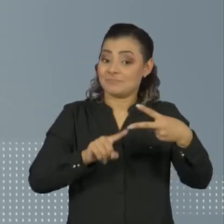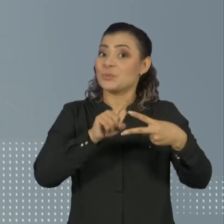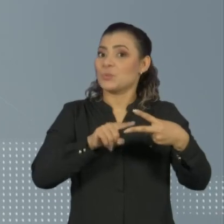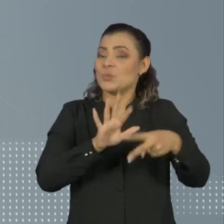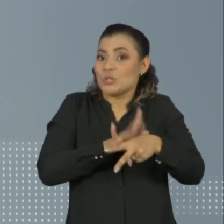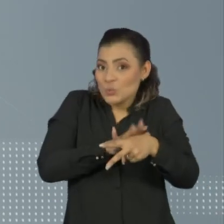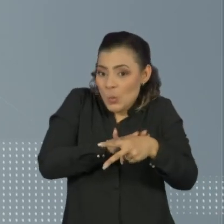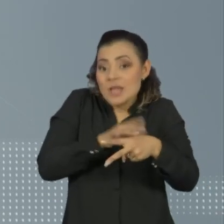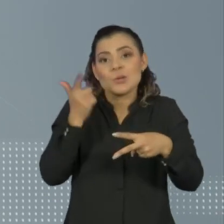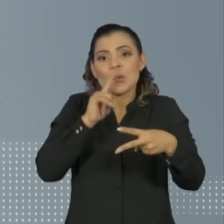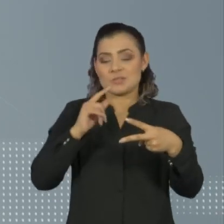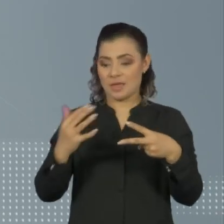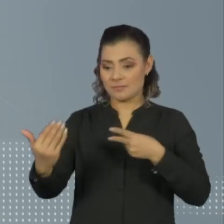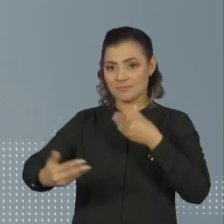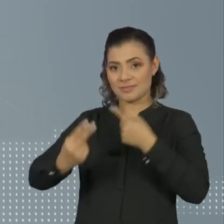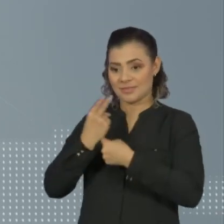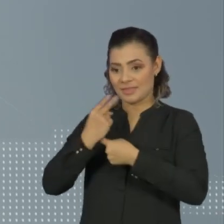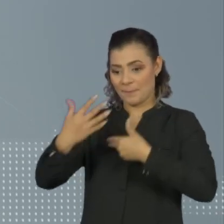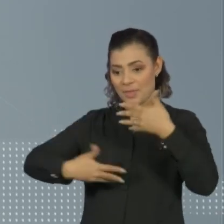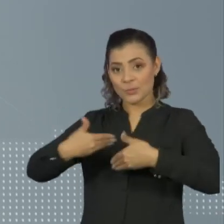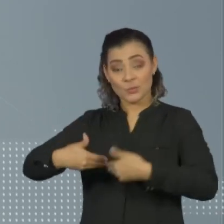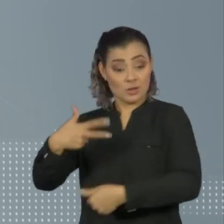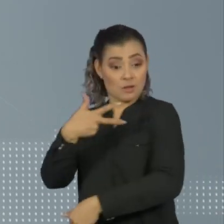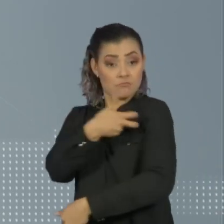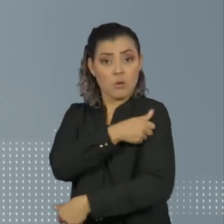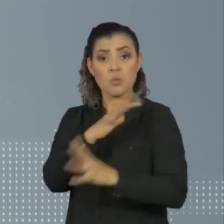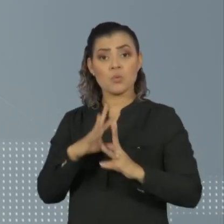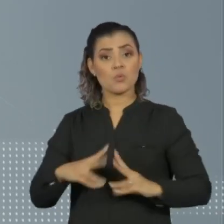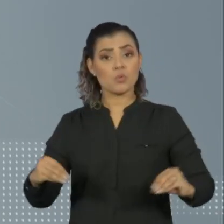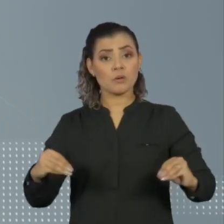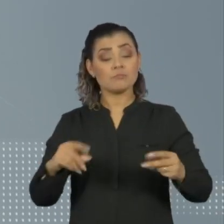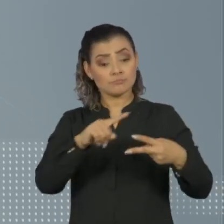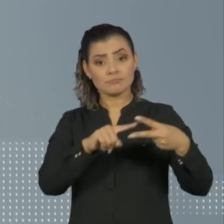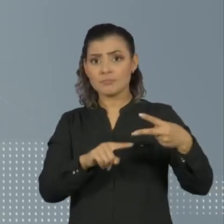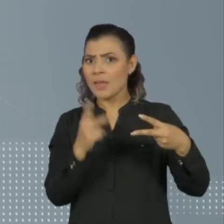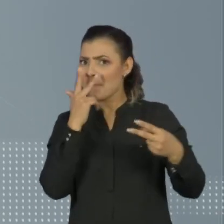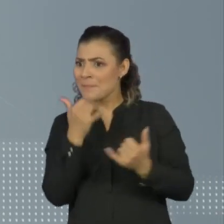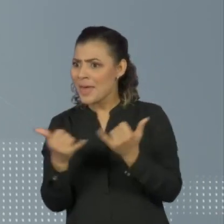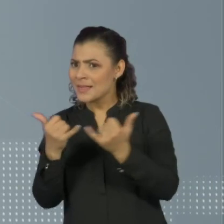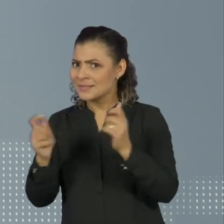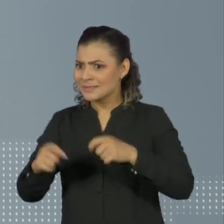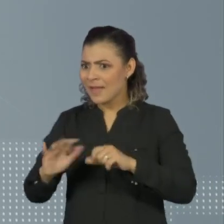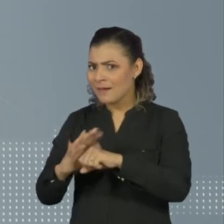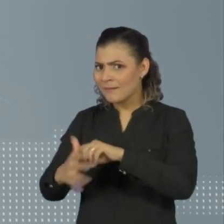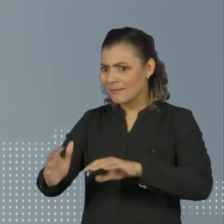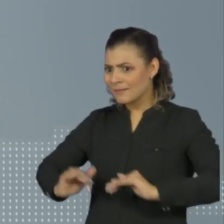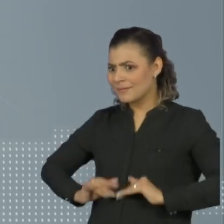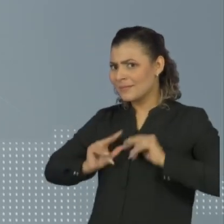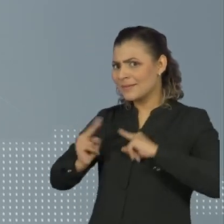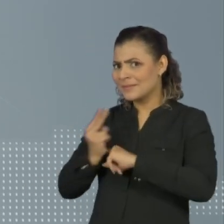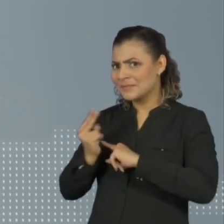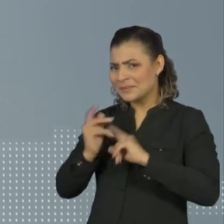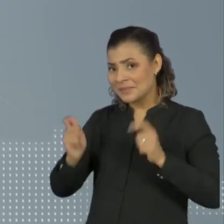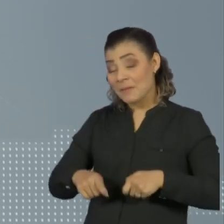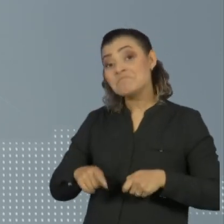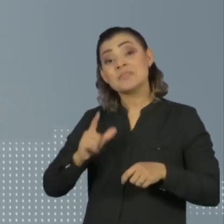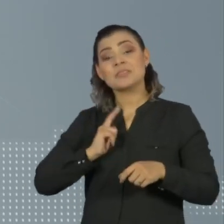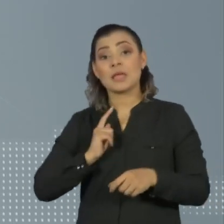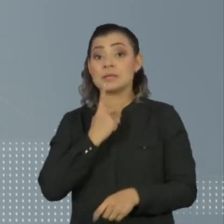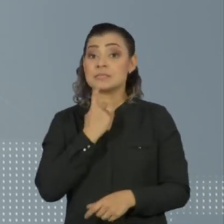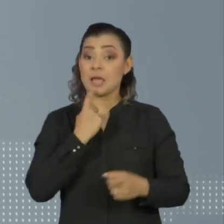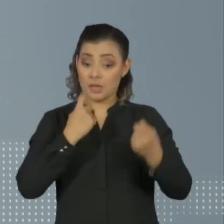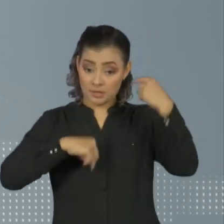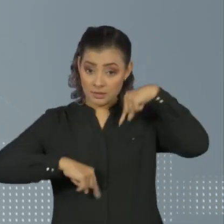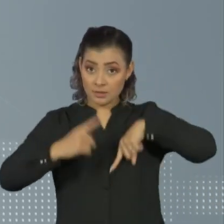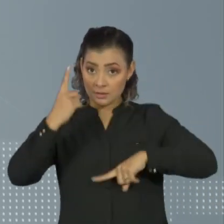cavalo, ele faz uma resposta e produz uma grande quantidade de anticorpos. O sangue é